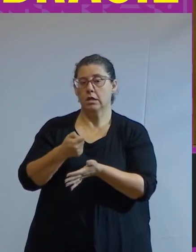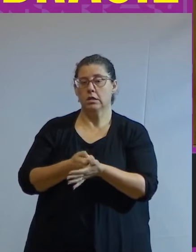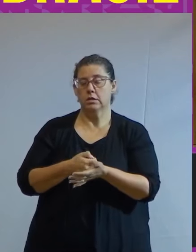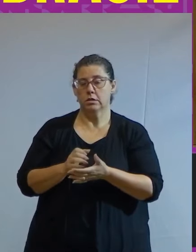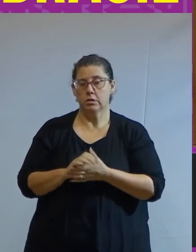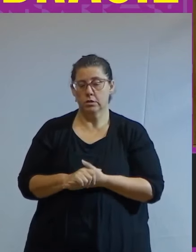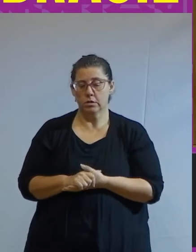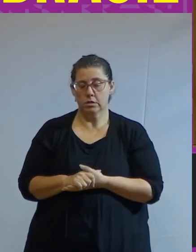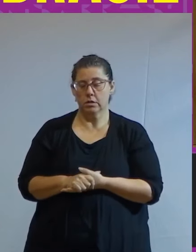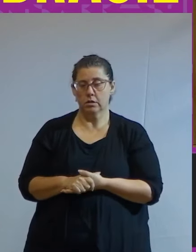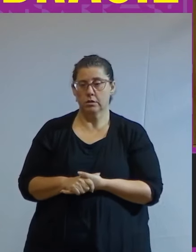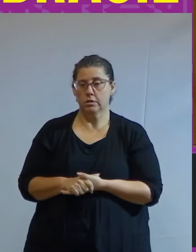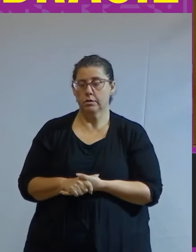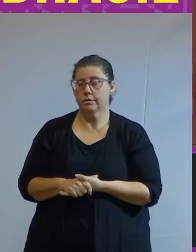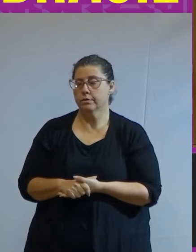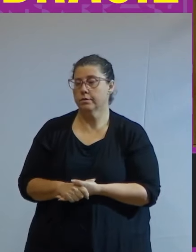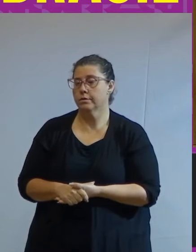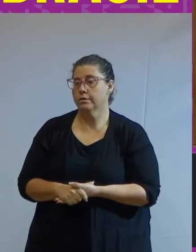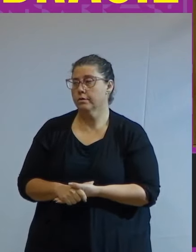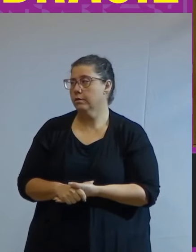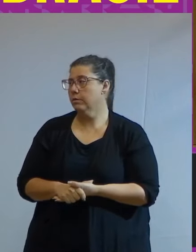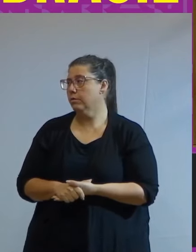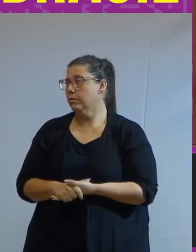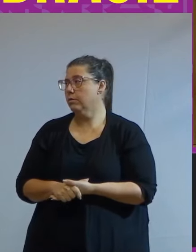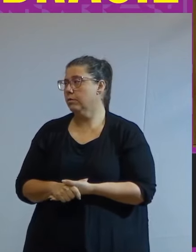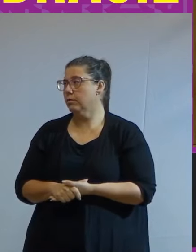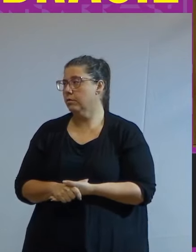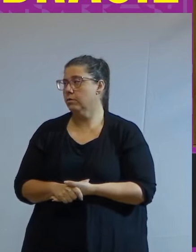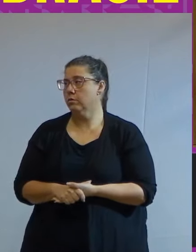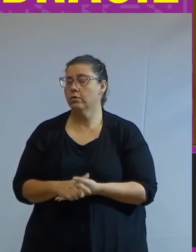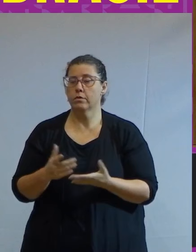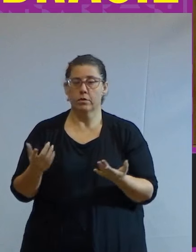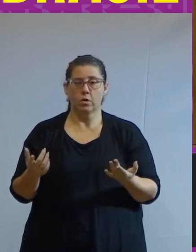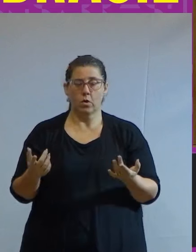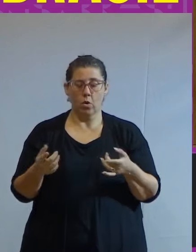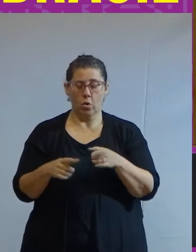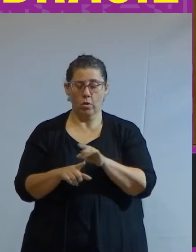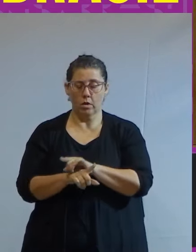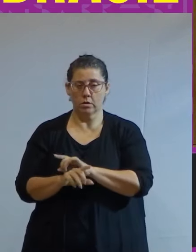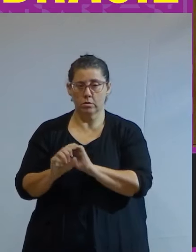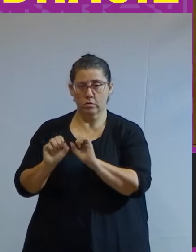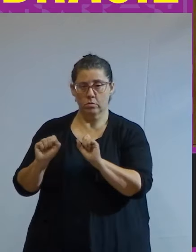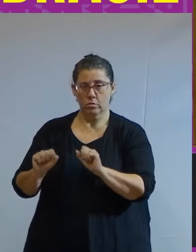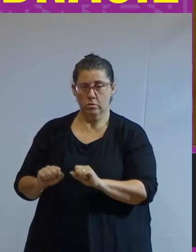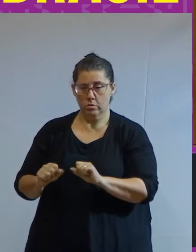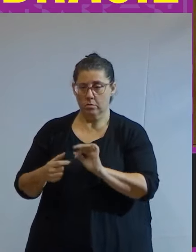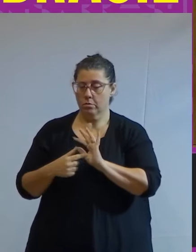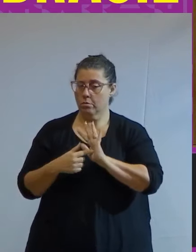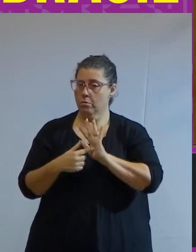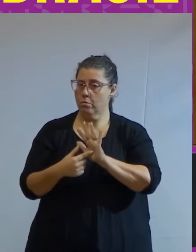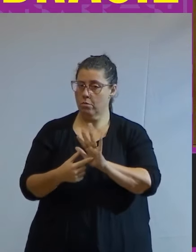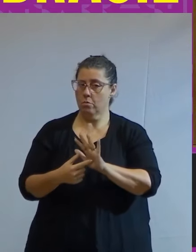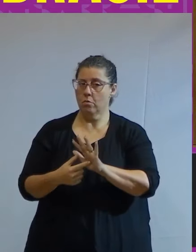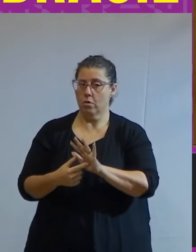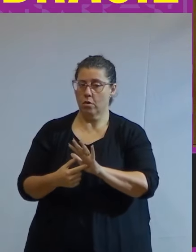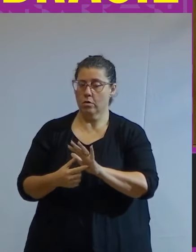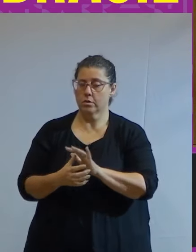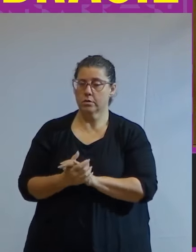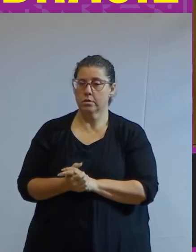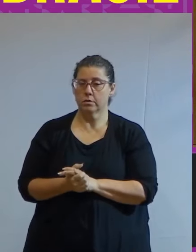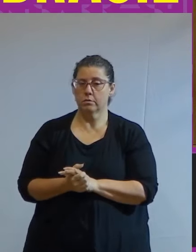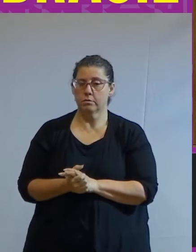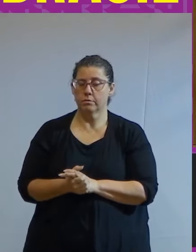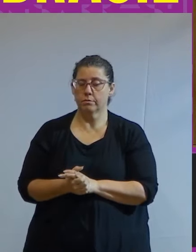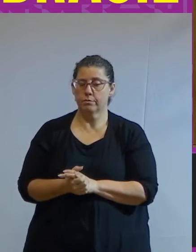dominação e da exploração de classe a contradição fundante do sistema aflora no nível concreto do Estado